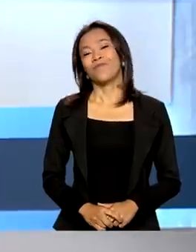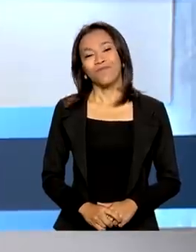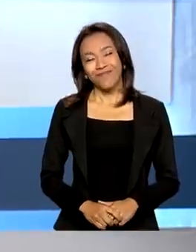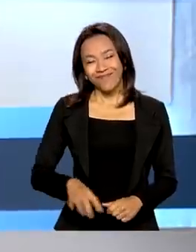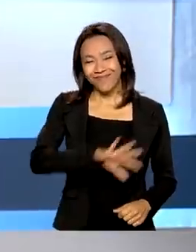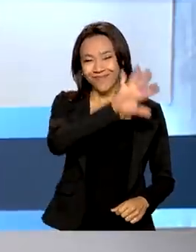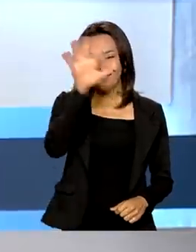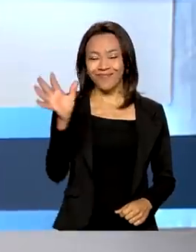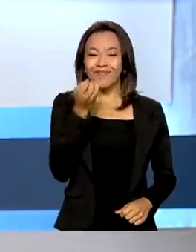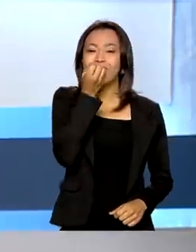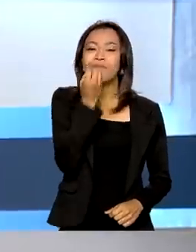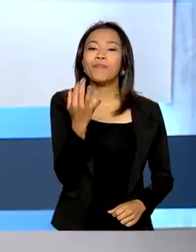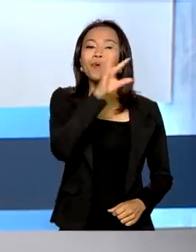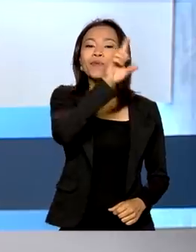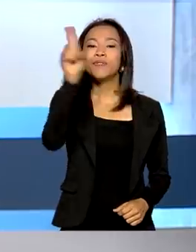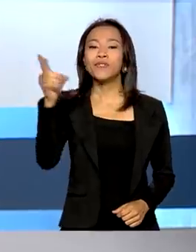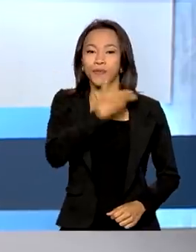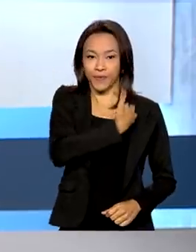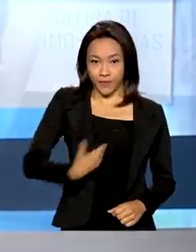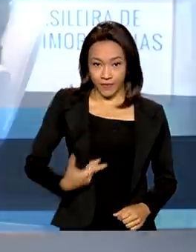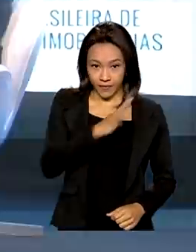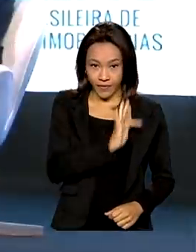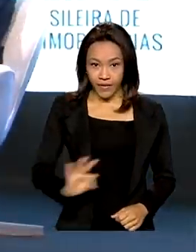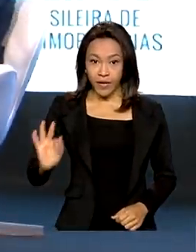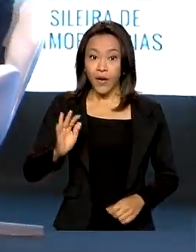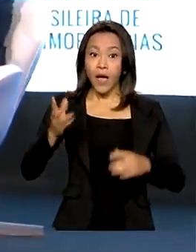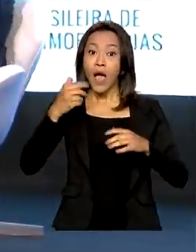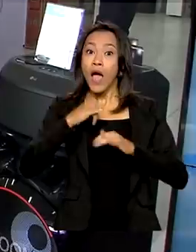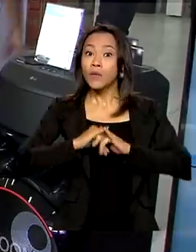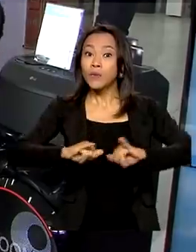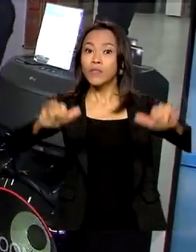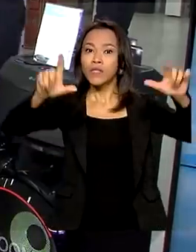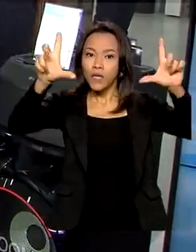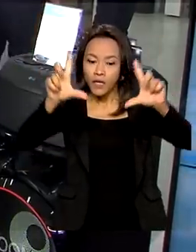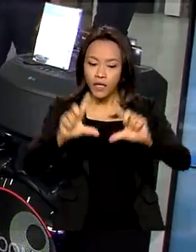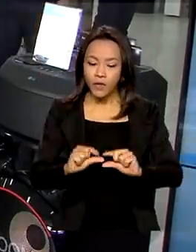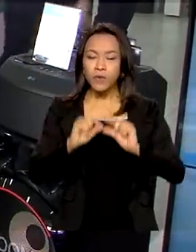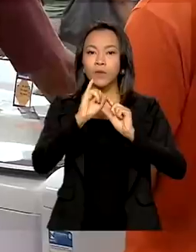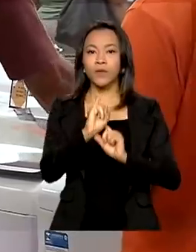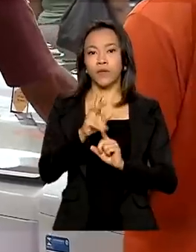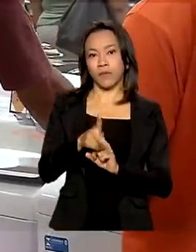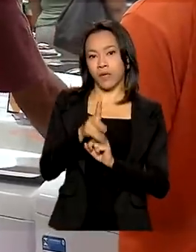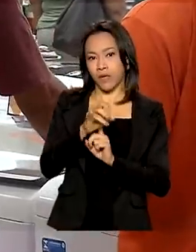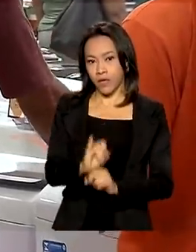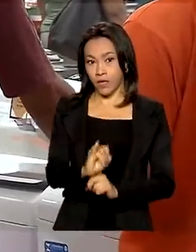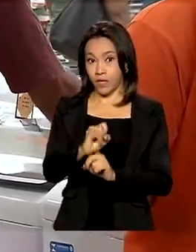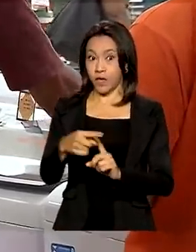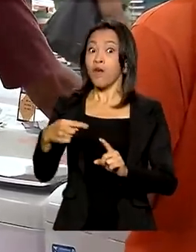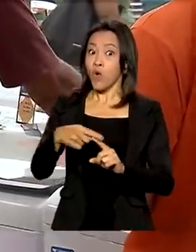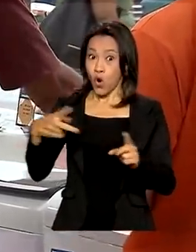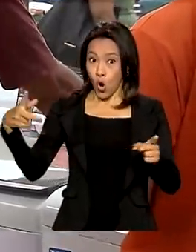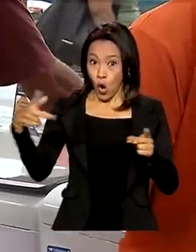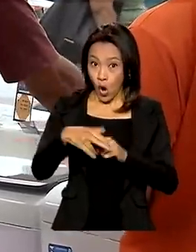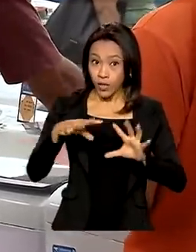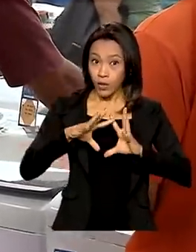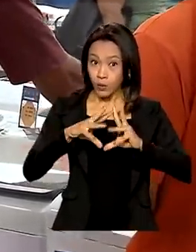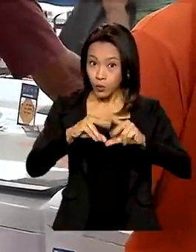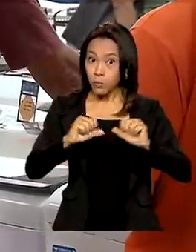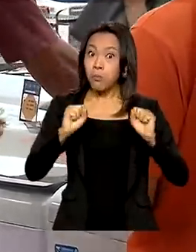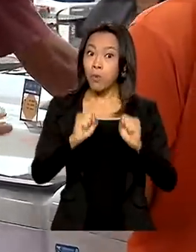Olá, bom dia. Governo Federal anuncia nova redução do IPI. O corte total pode chegar a